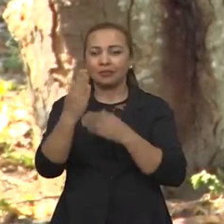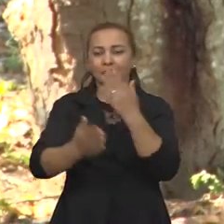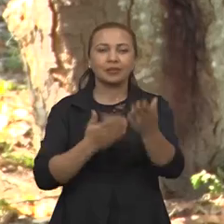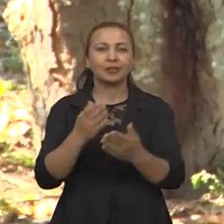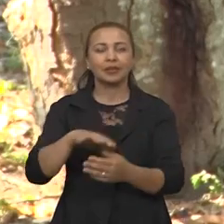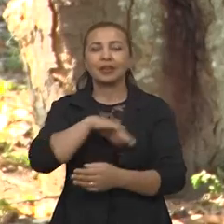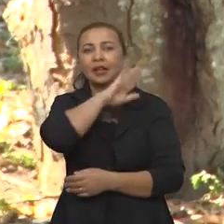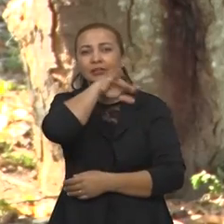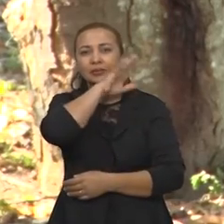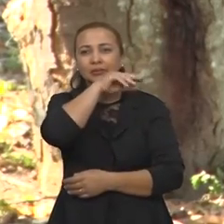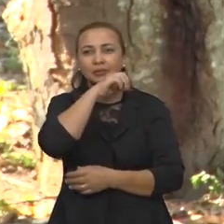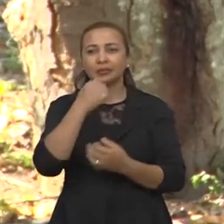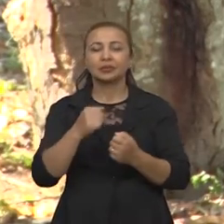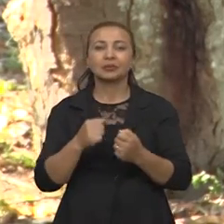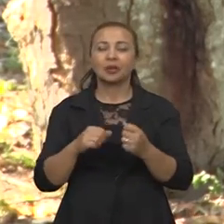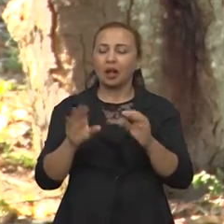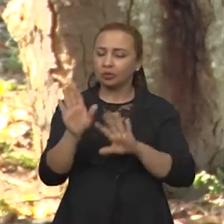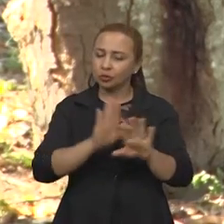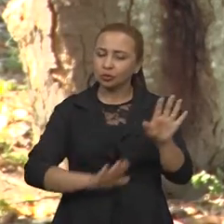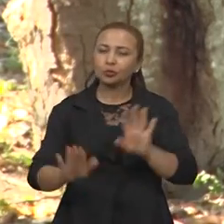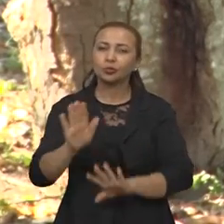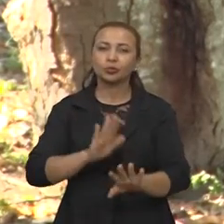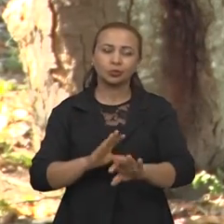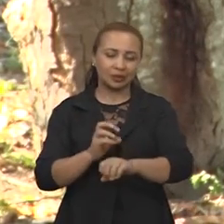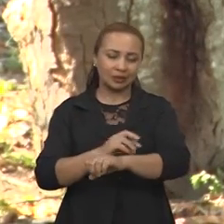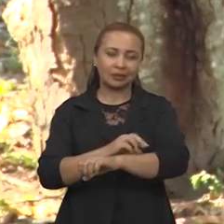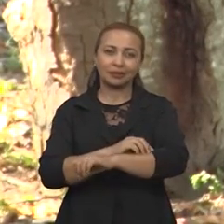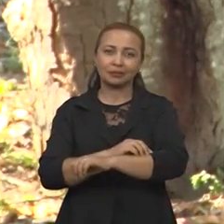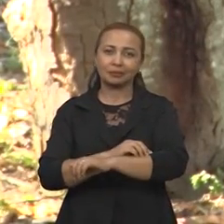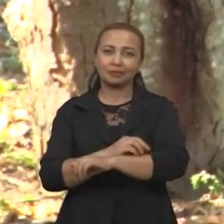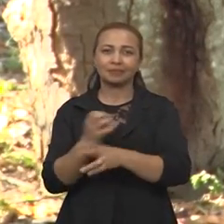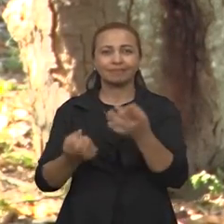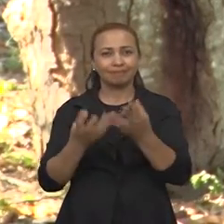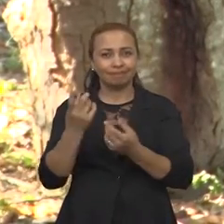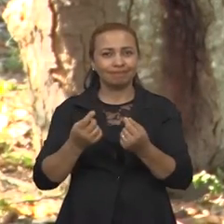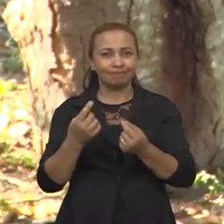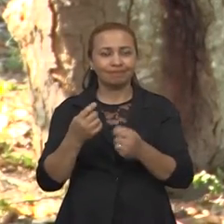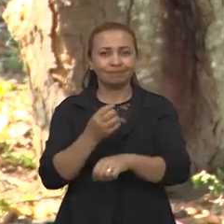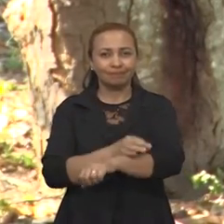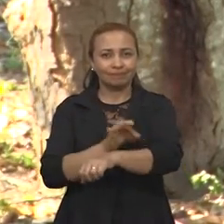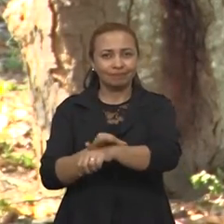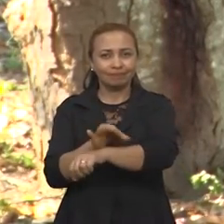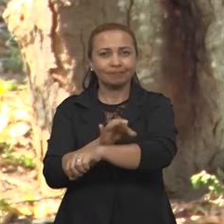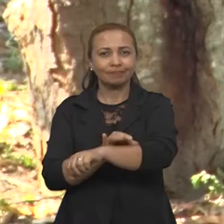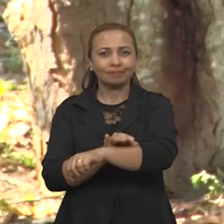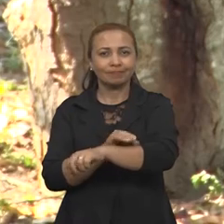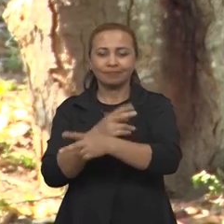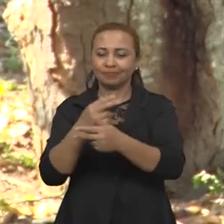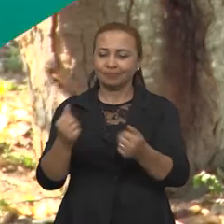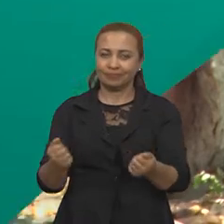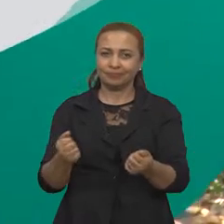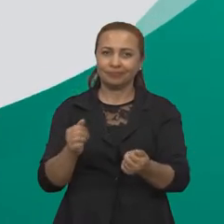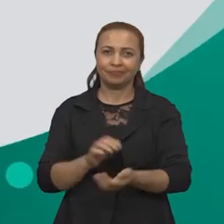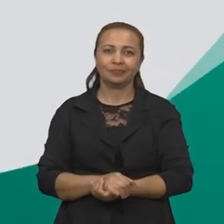animais que precisam de reabilitação na pele por conta de queimaduras e ferimentos diversos.